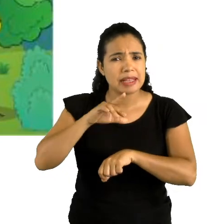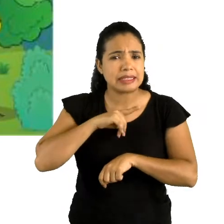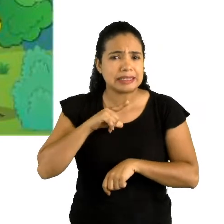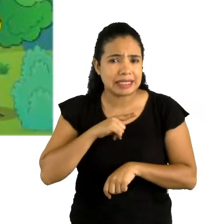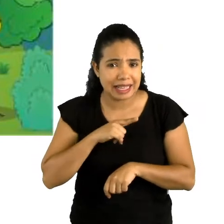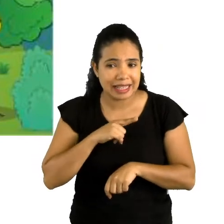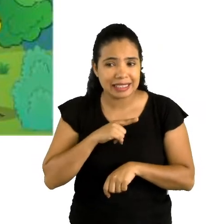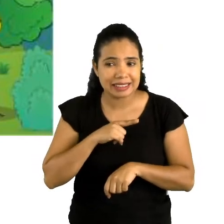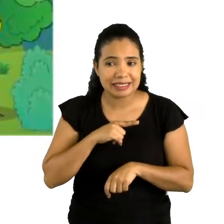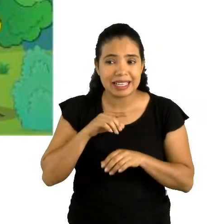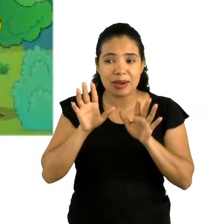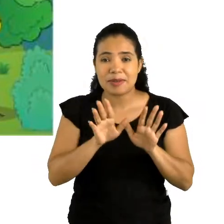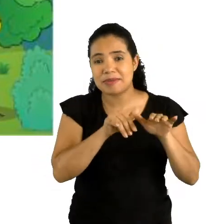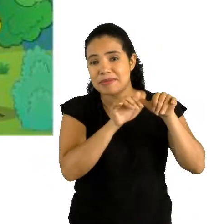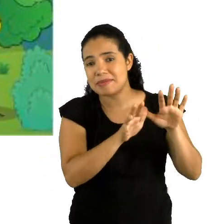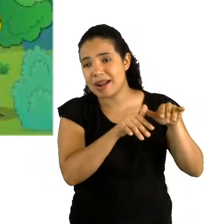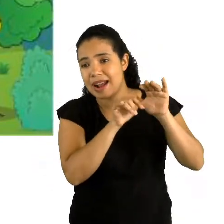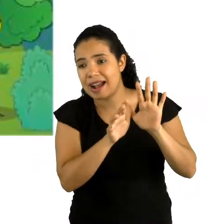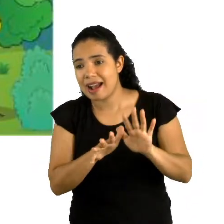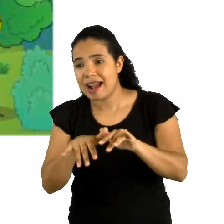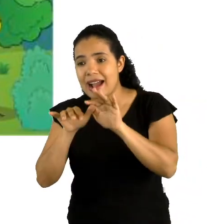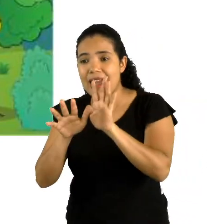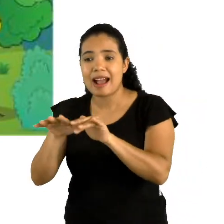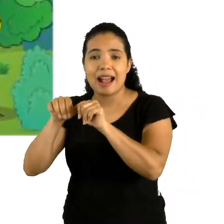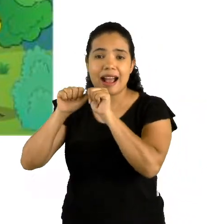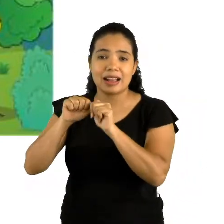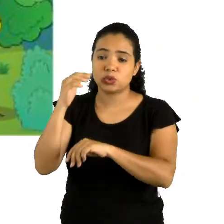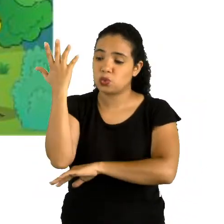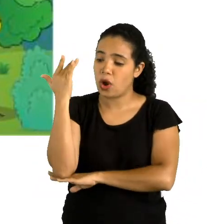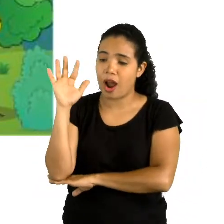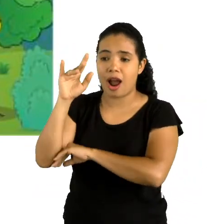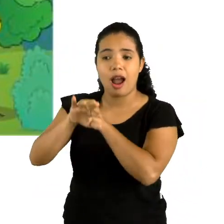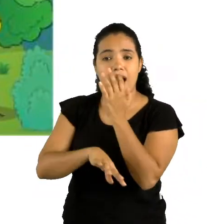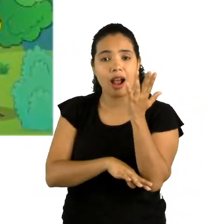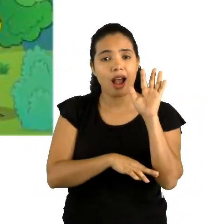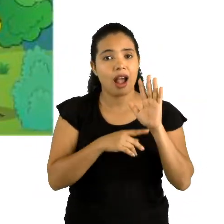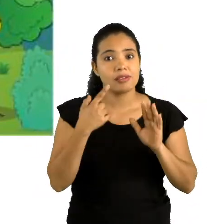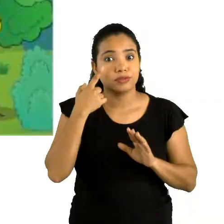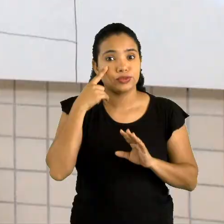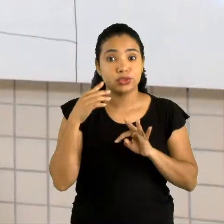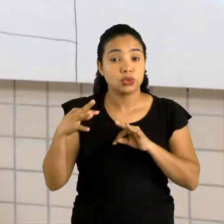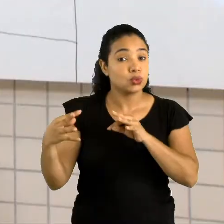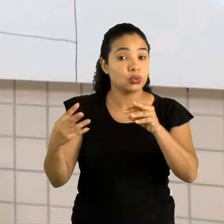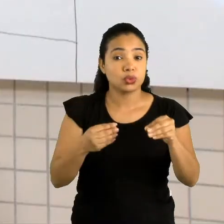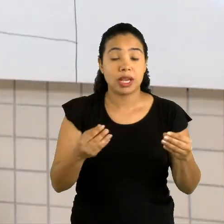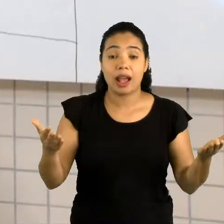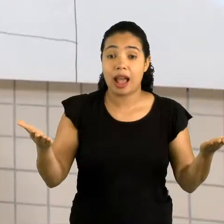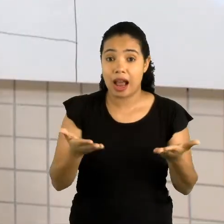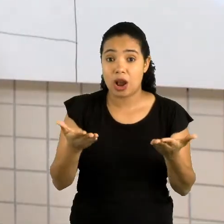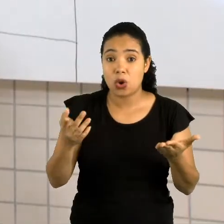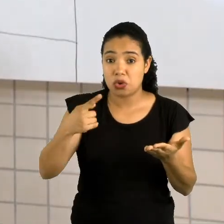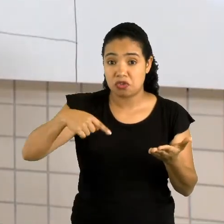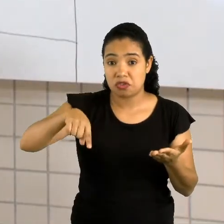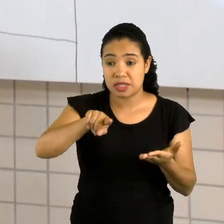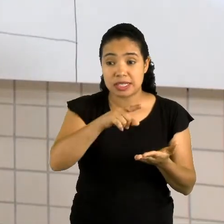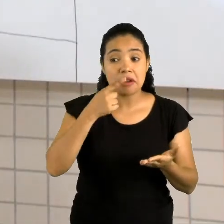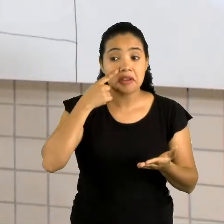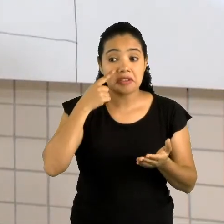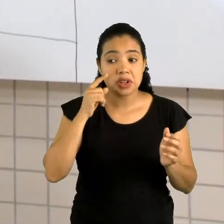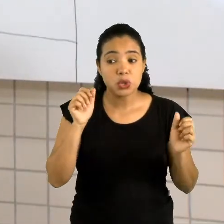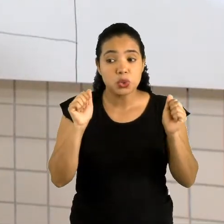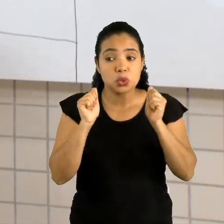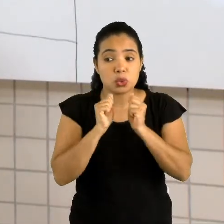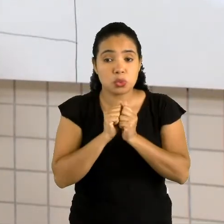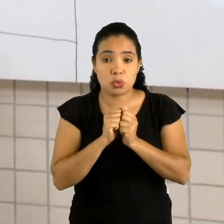O pássaro, a árvore. Viram tudo isso? Agora eu quero que você venha comigo